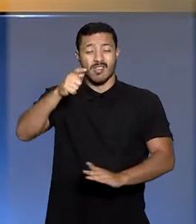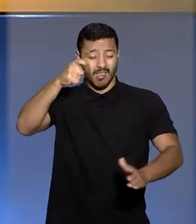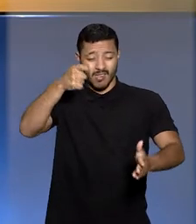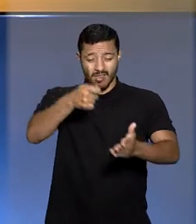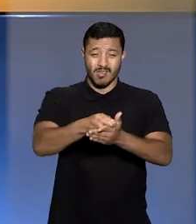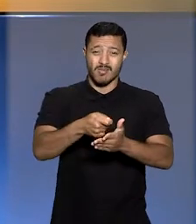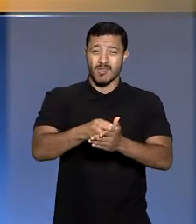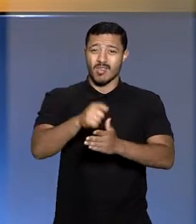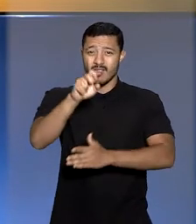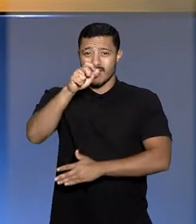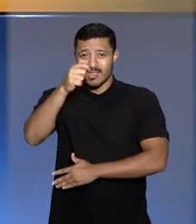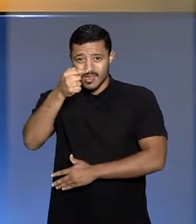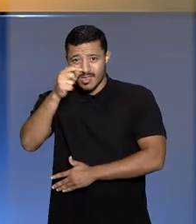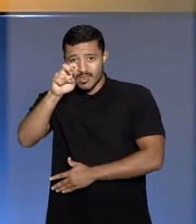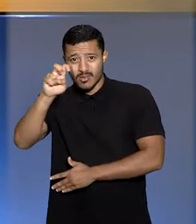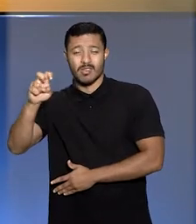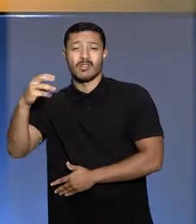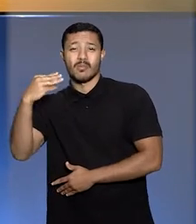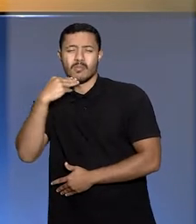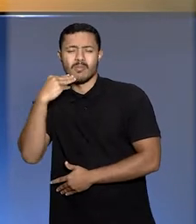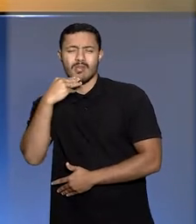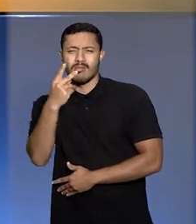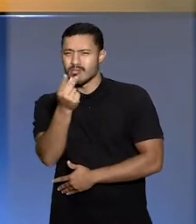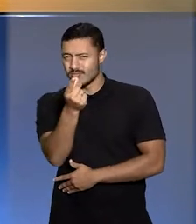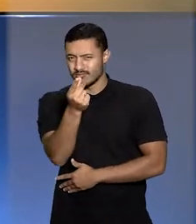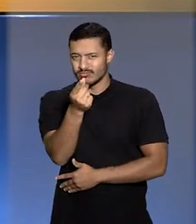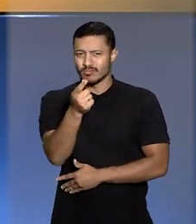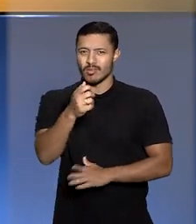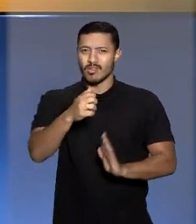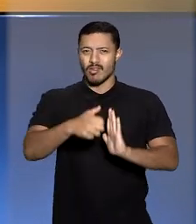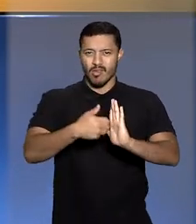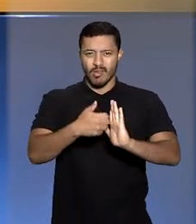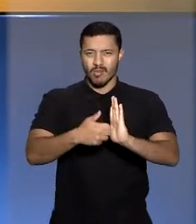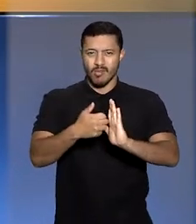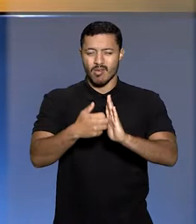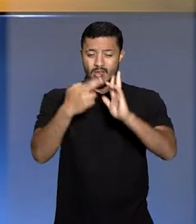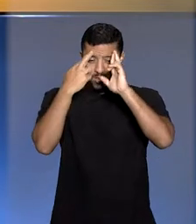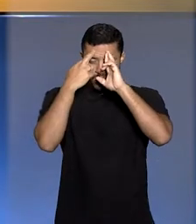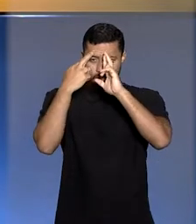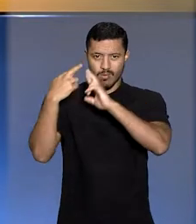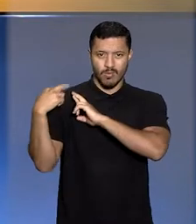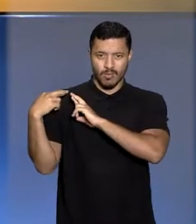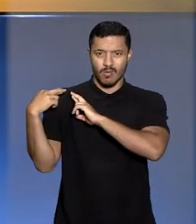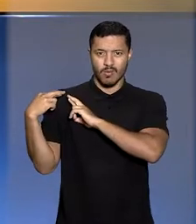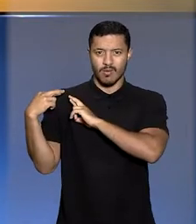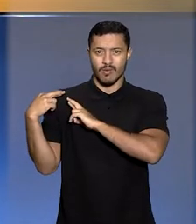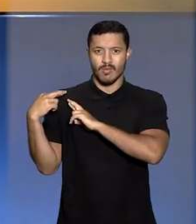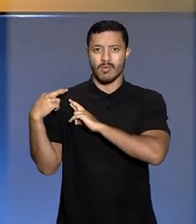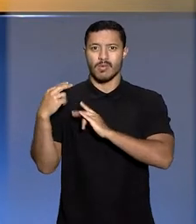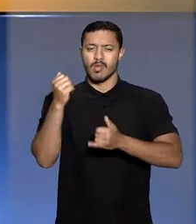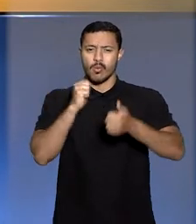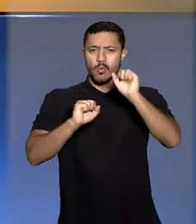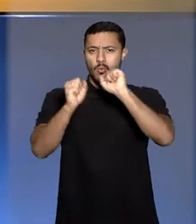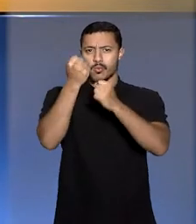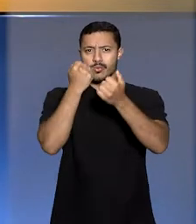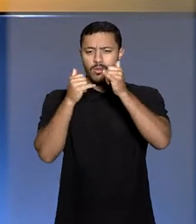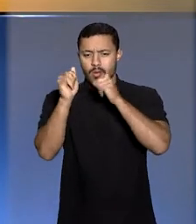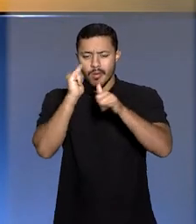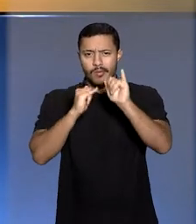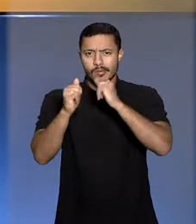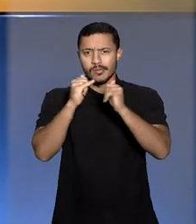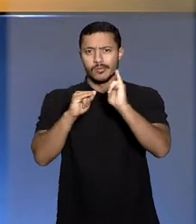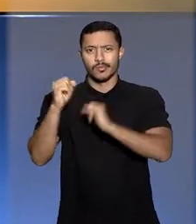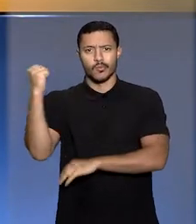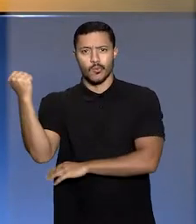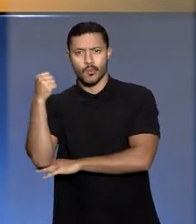755 milhões de reais à empresa responsável pela usina termoelétrica uruguaiana no Rio Grande